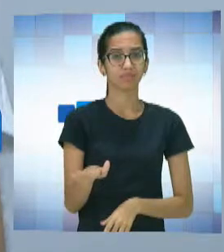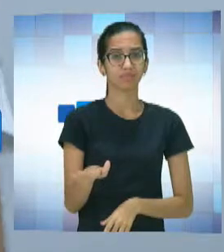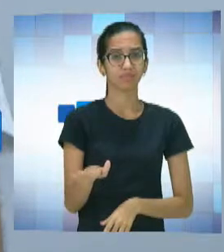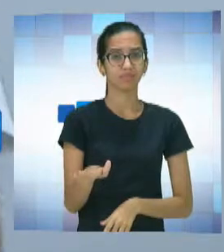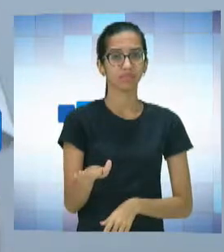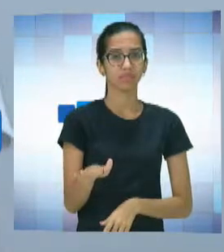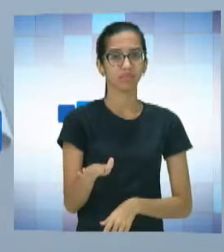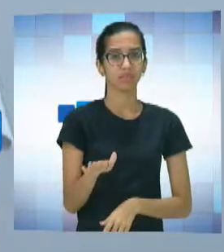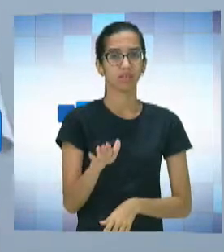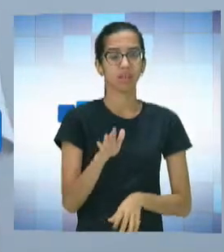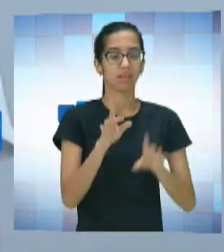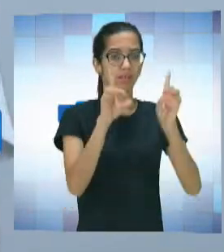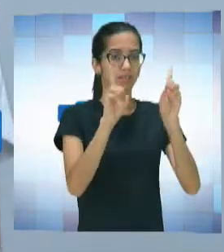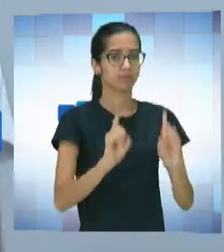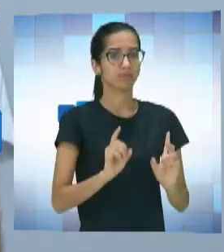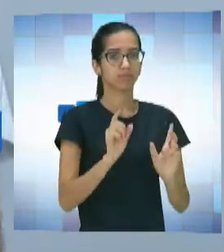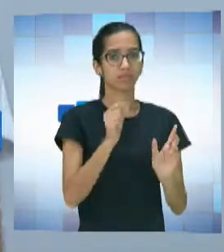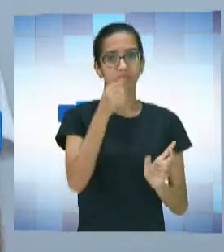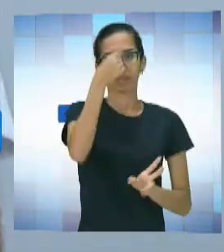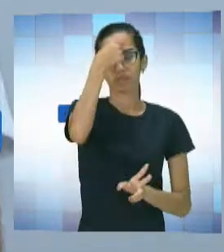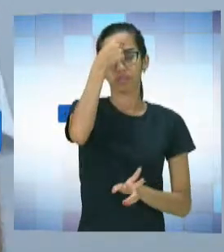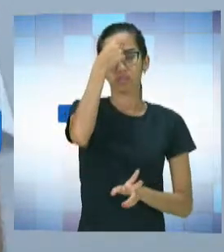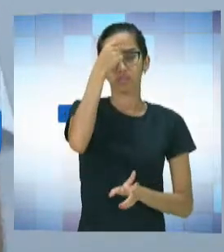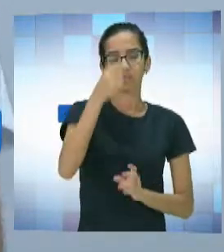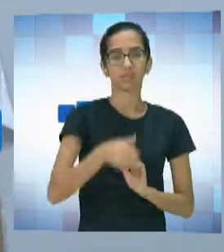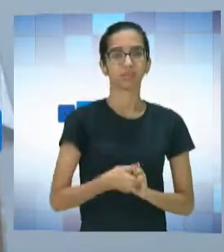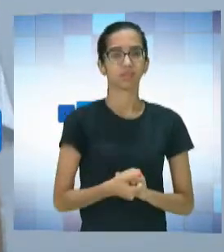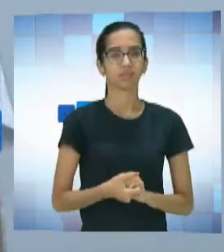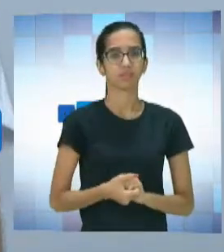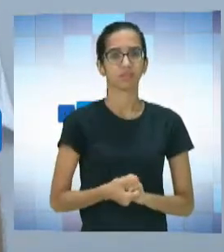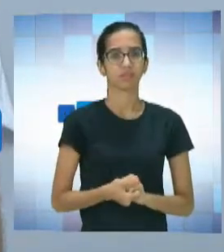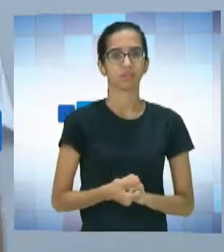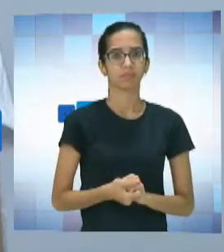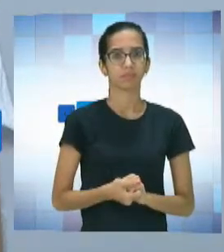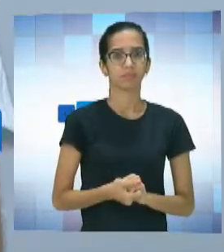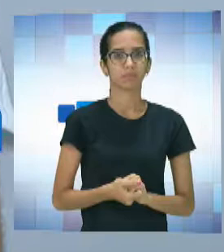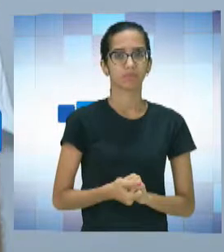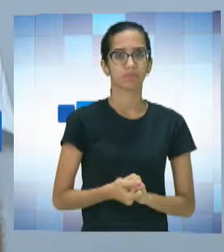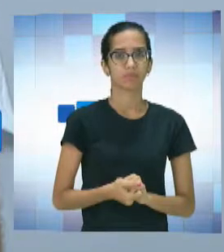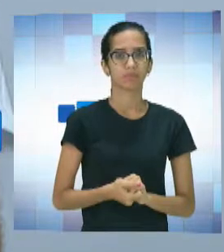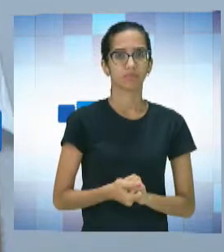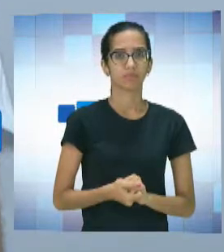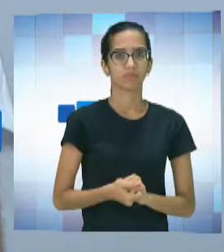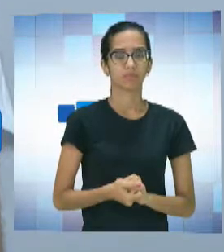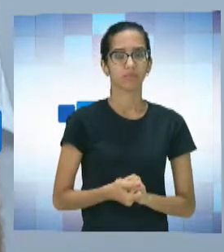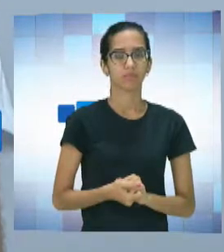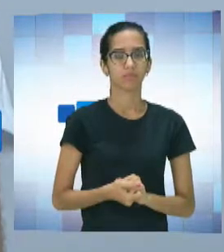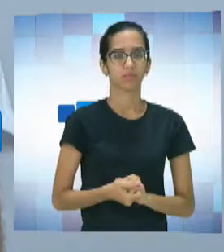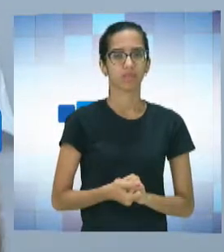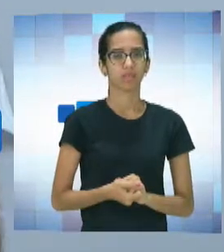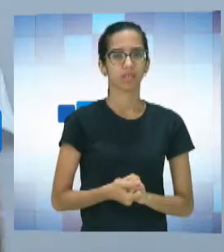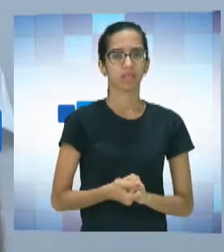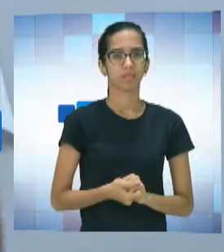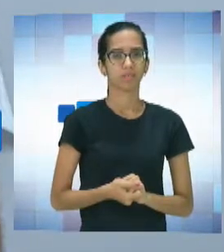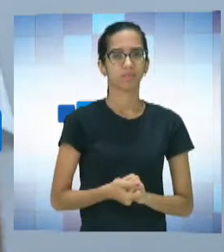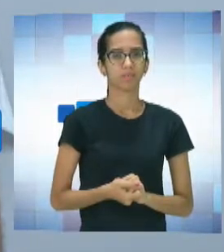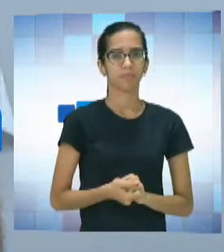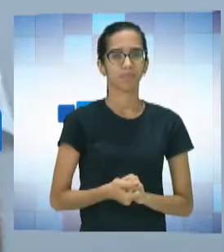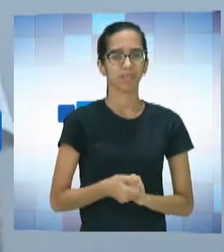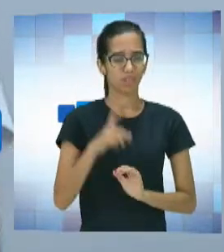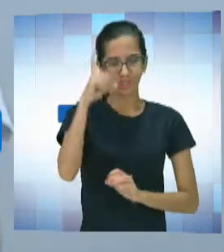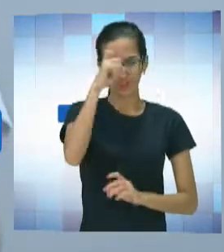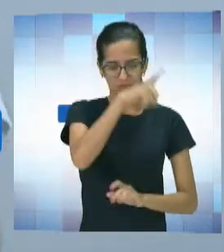deficiências intelectuais são um problema de... Que não tinham muita dificuldade na questão de se